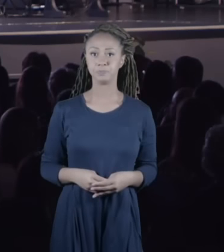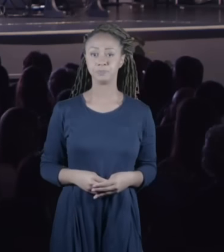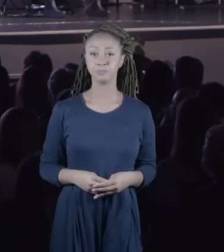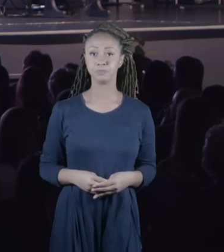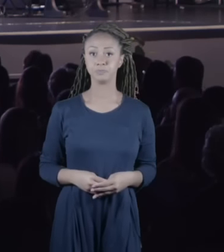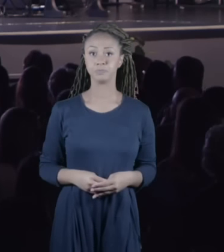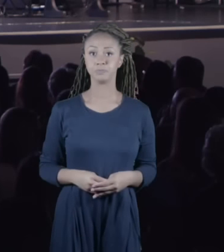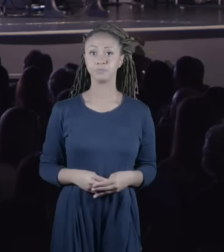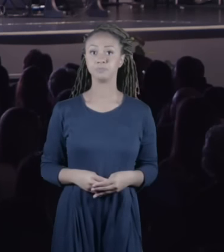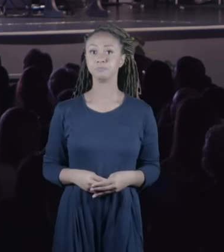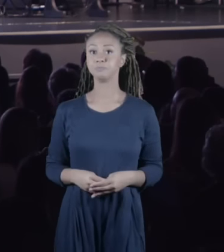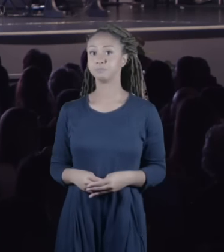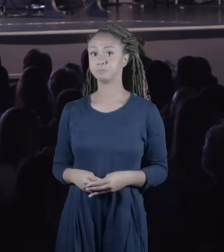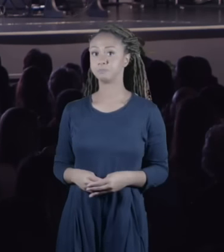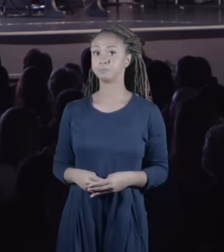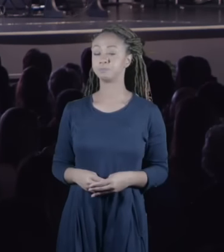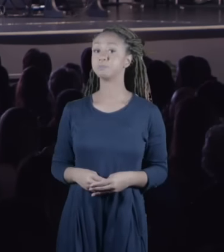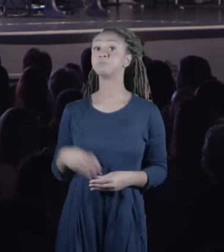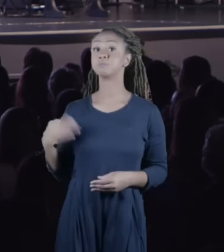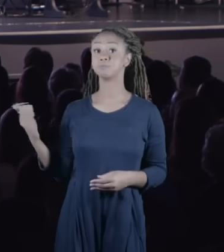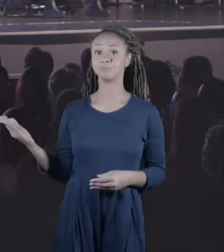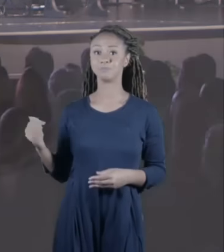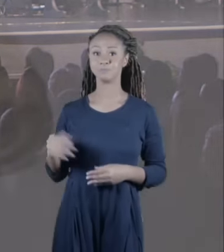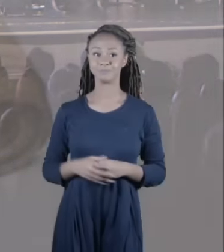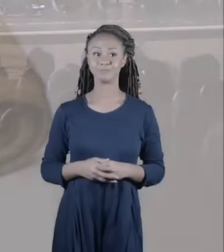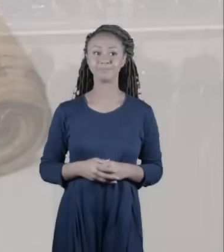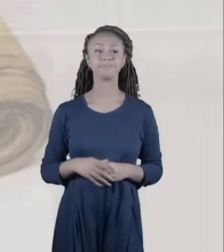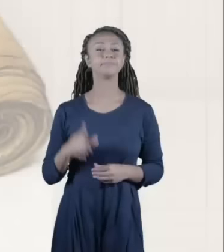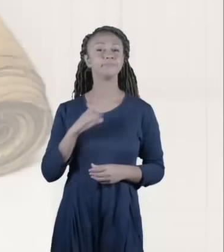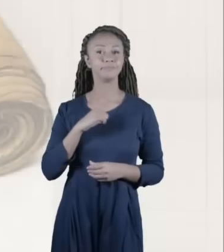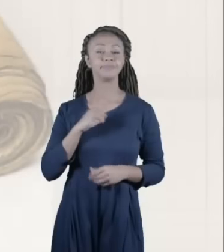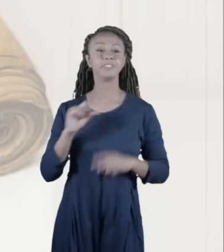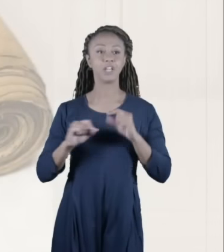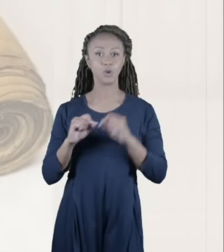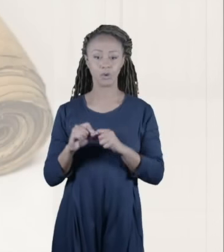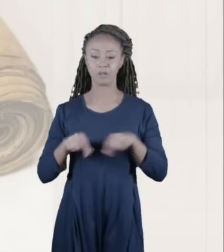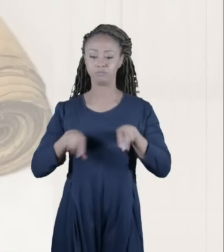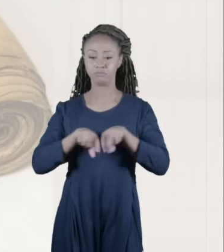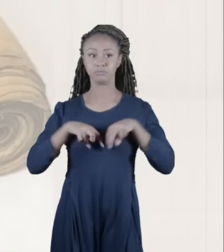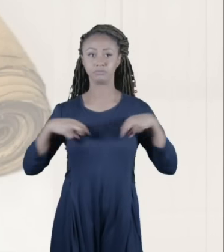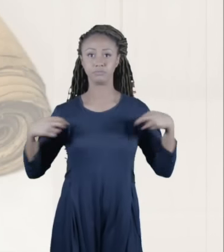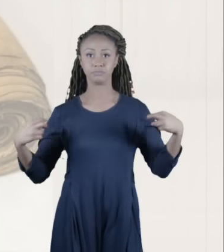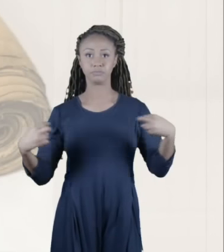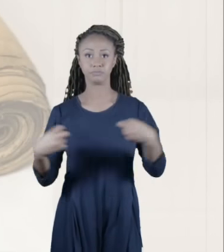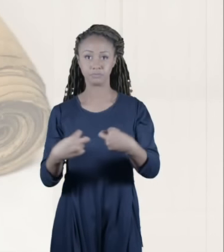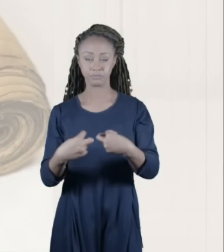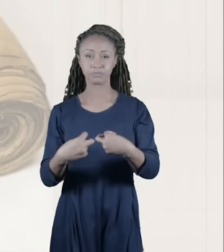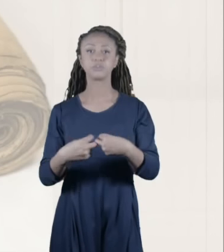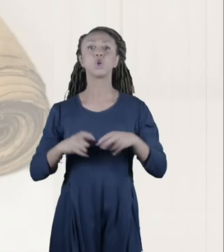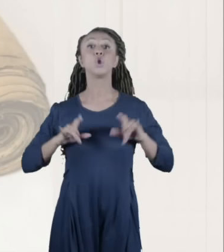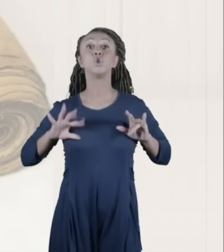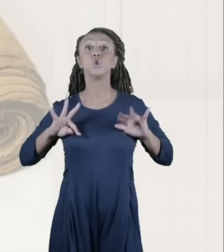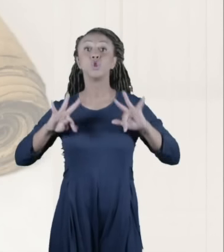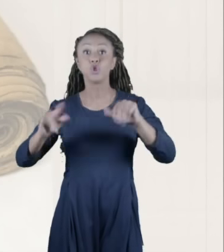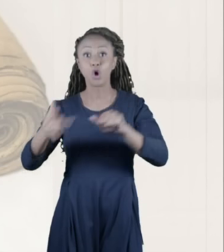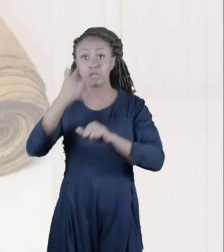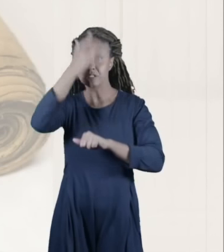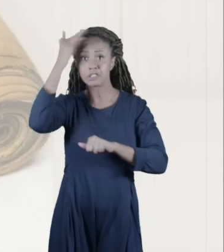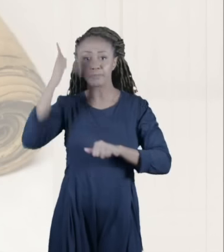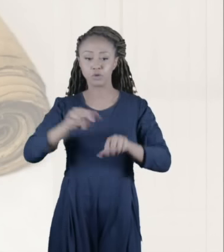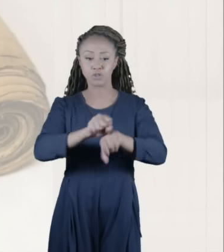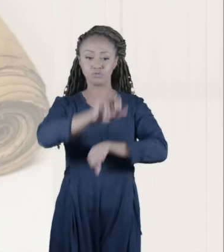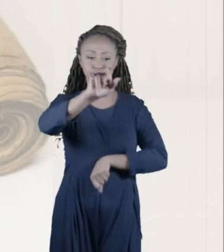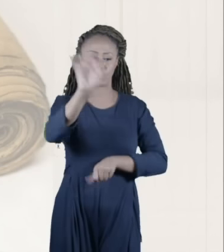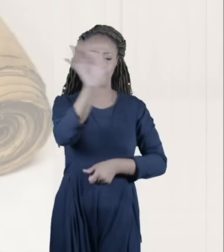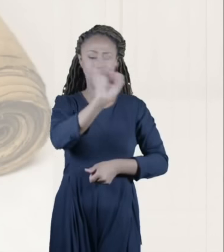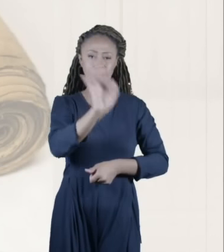aqui aqui na cadeira de Moisés estão sentados os escribas e fariseus todas as coisas pois que